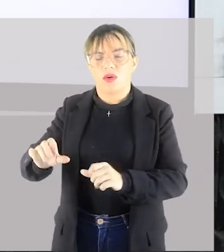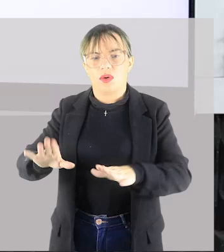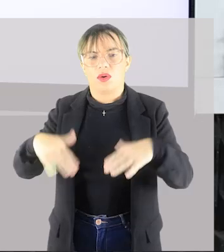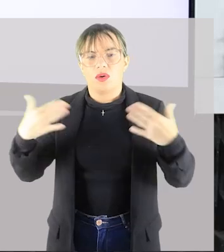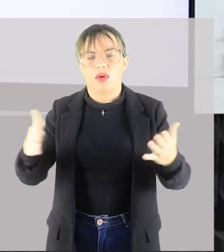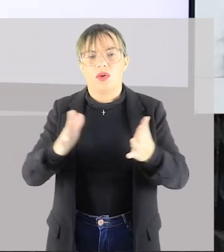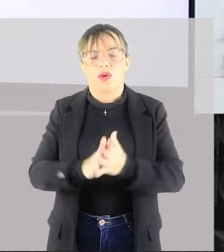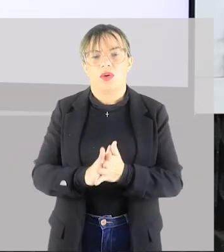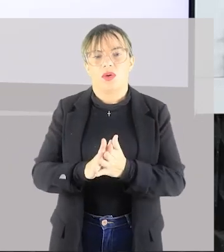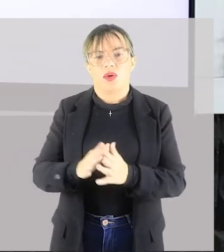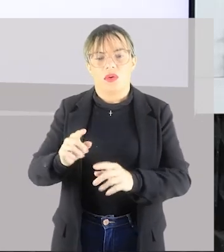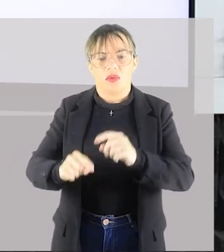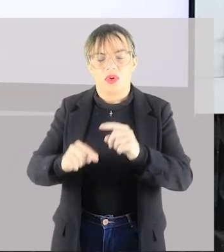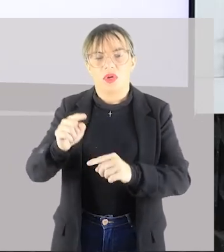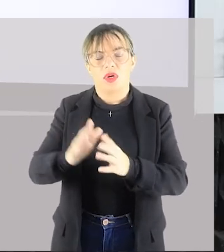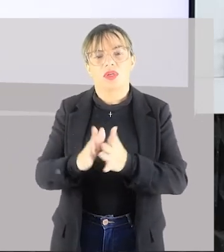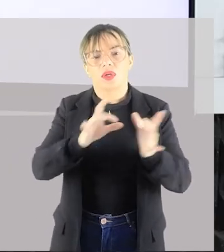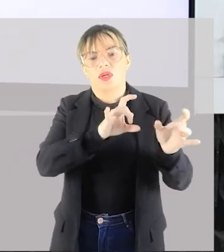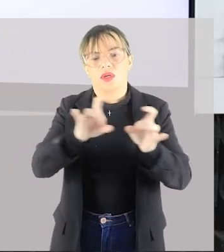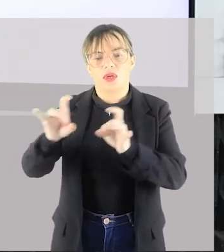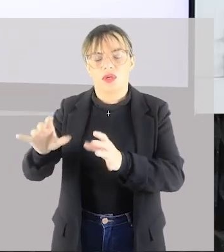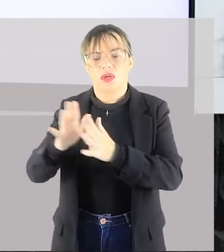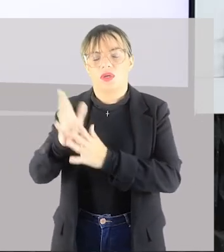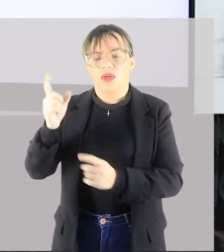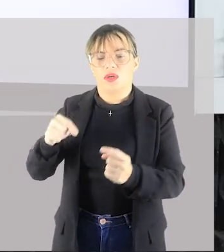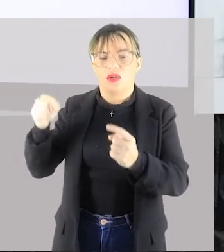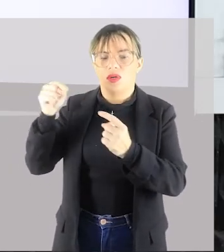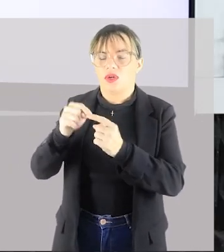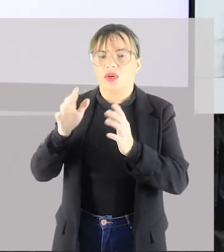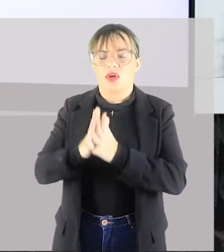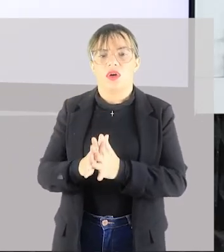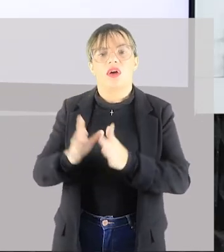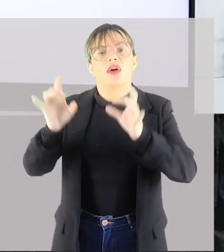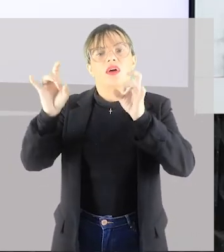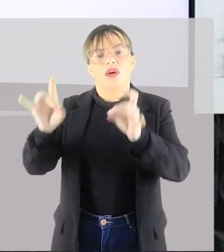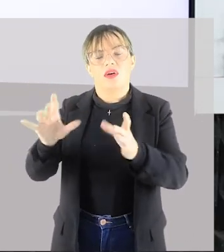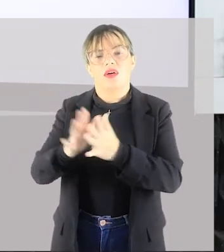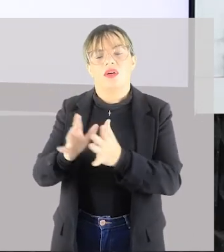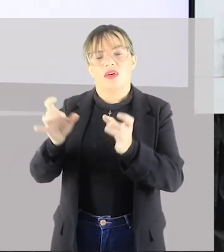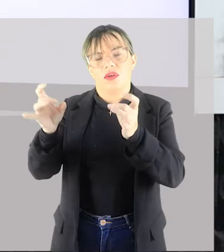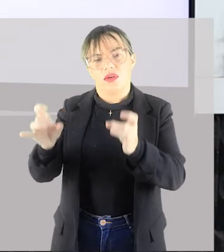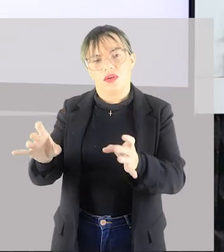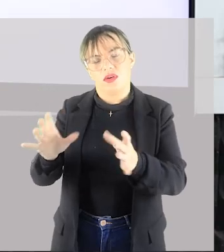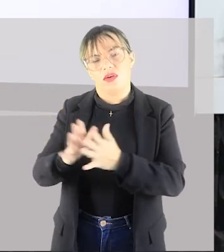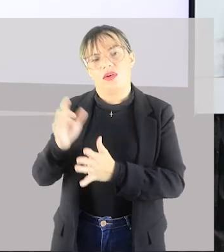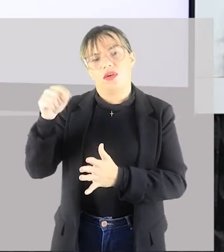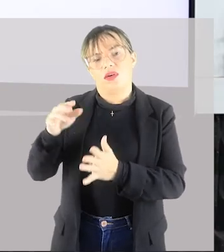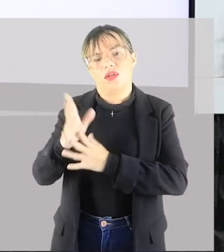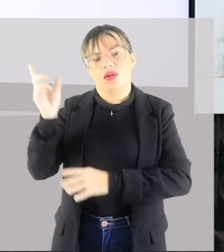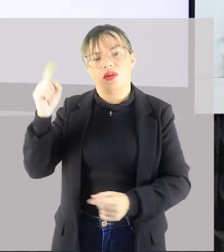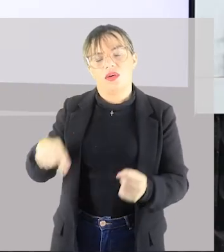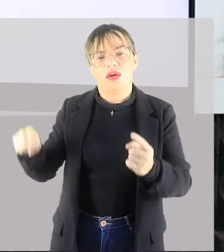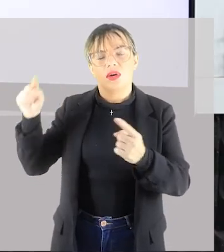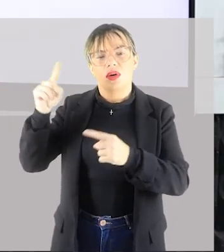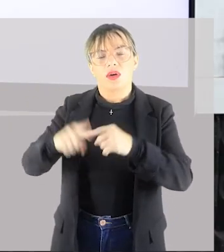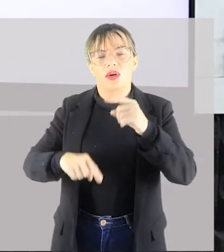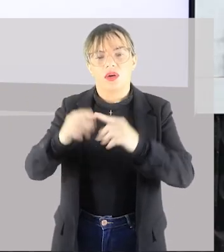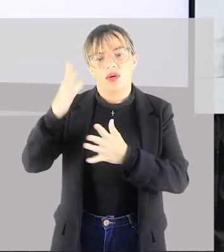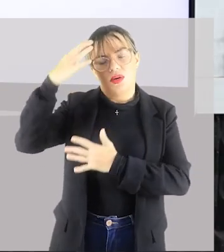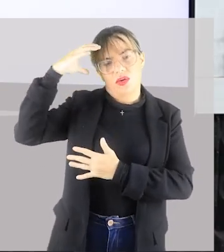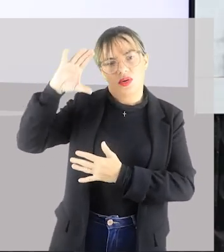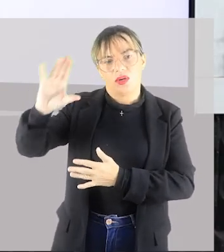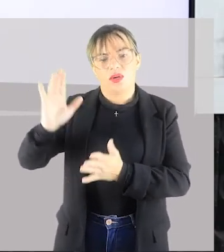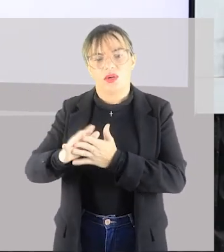um produto a ser vendido. Então, o intuito é vender um produto, vender um produto cultural. E a dança, ela